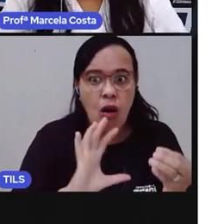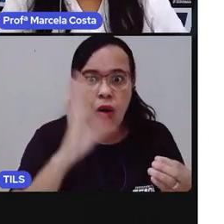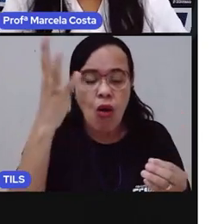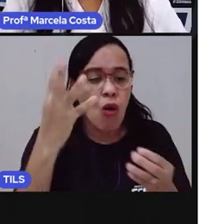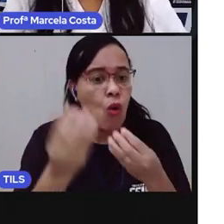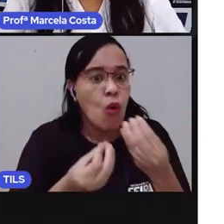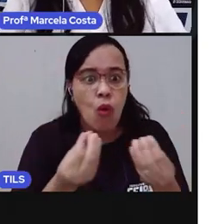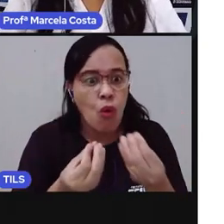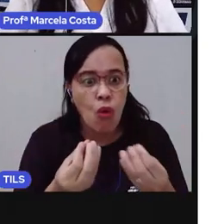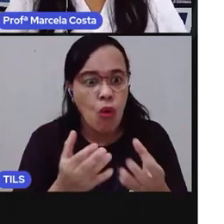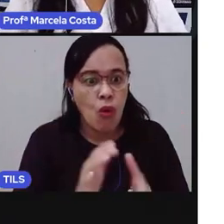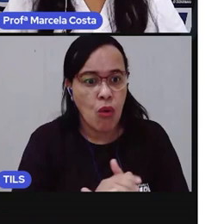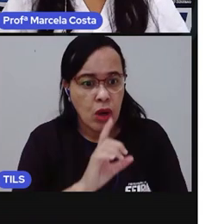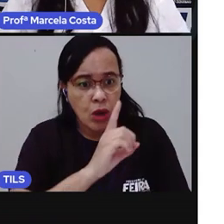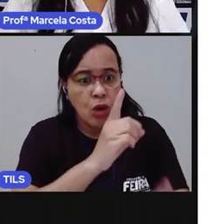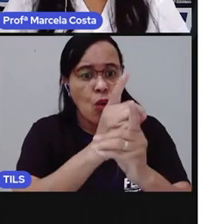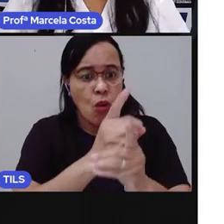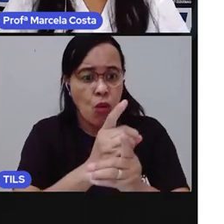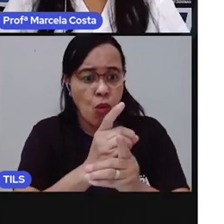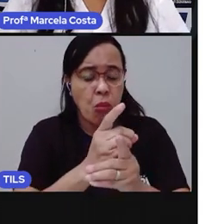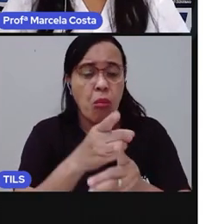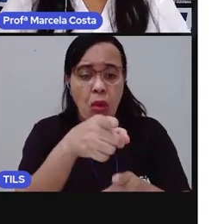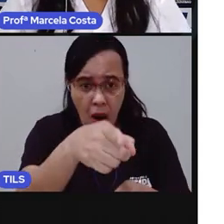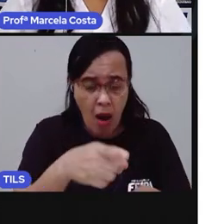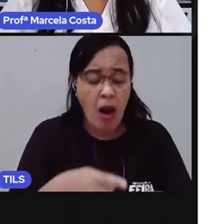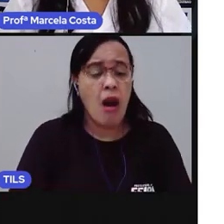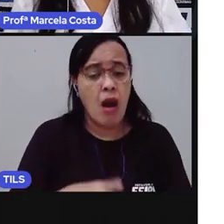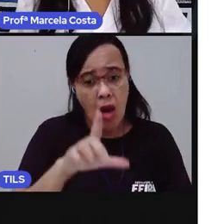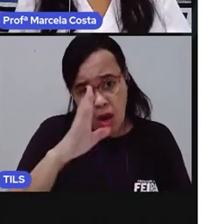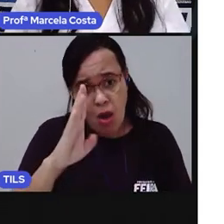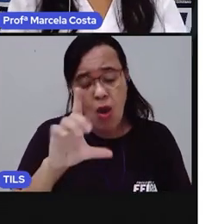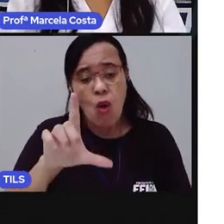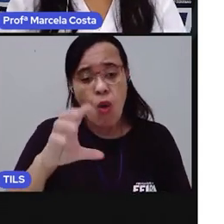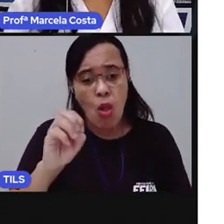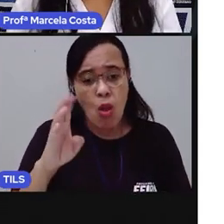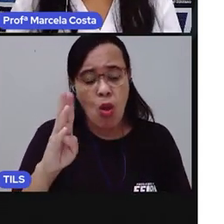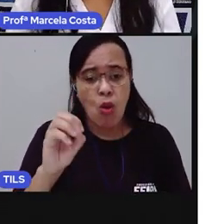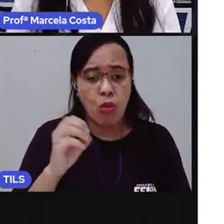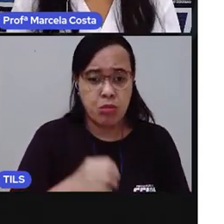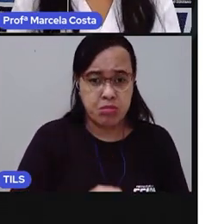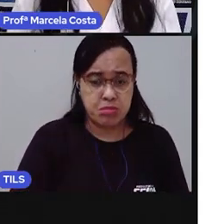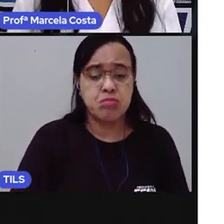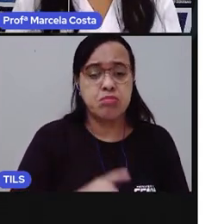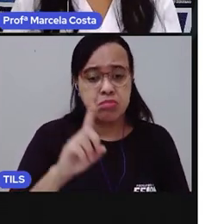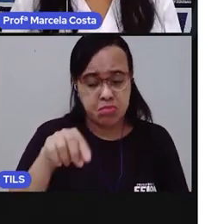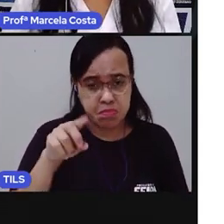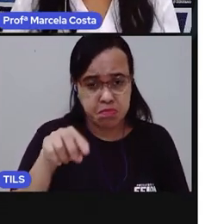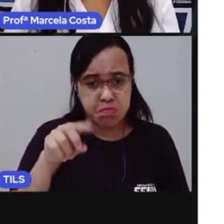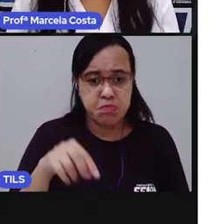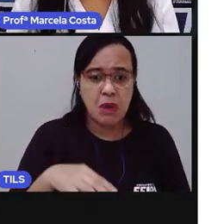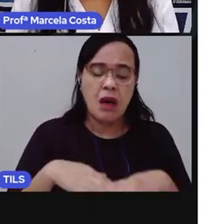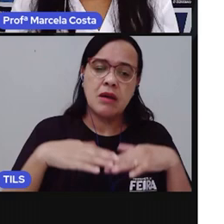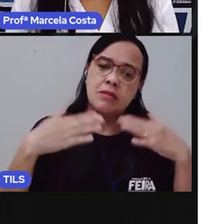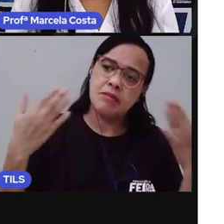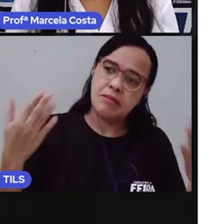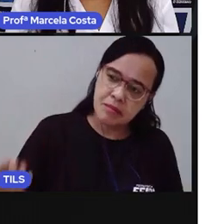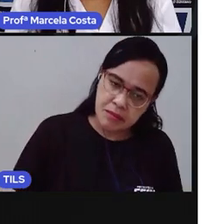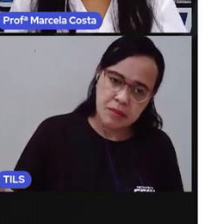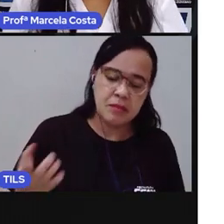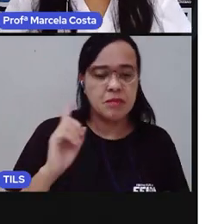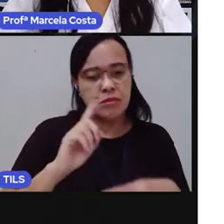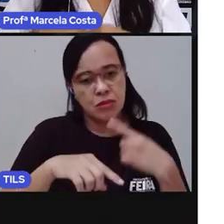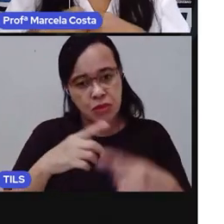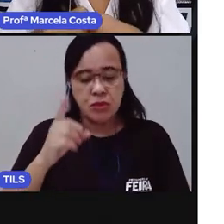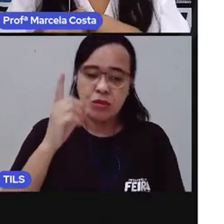encontrou o lobo? O que acontecer? Pois bem, no dia que ela encontrou o lobo,